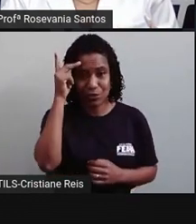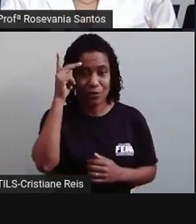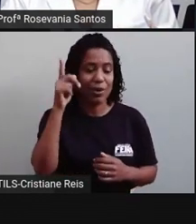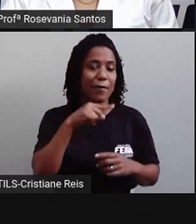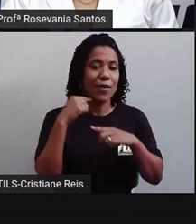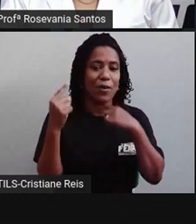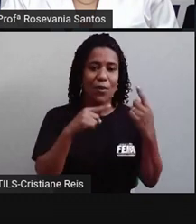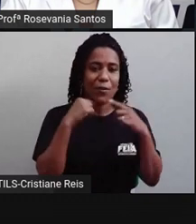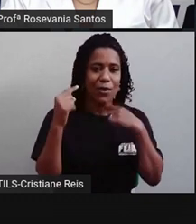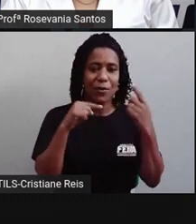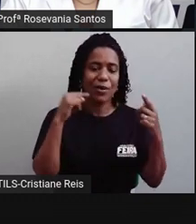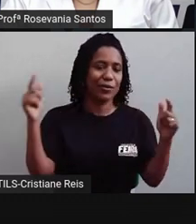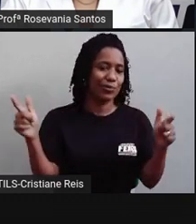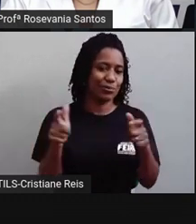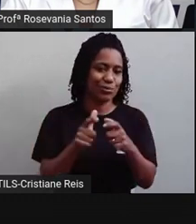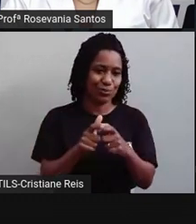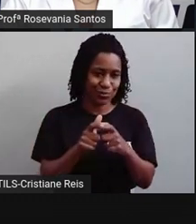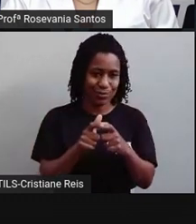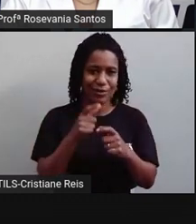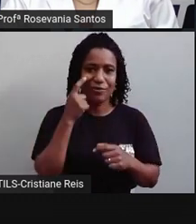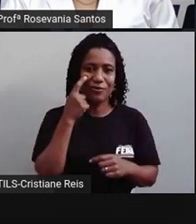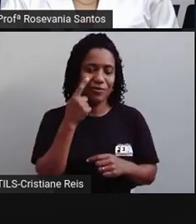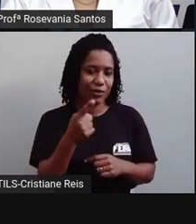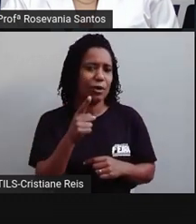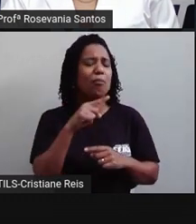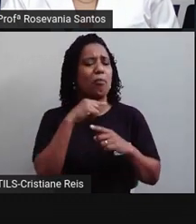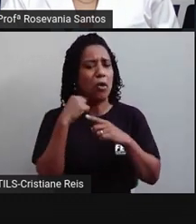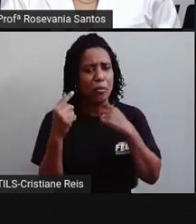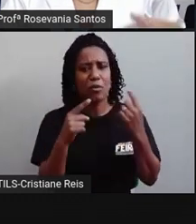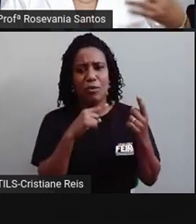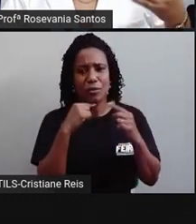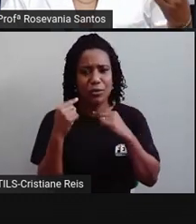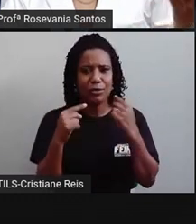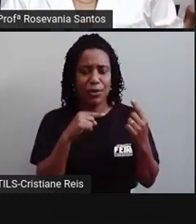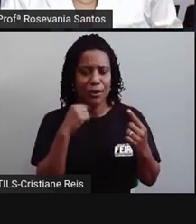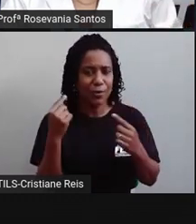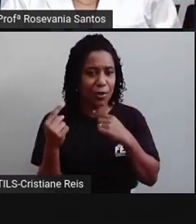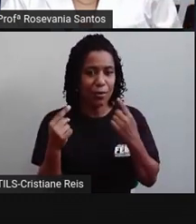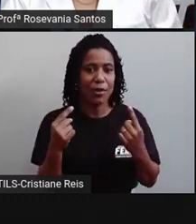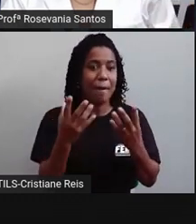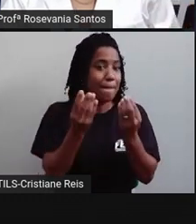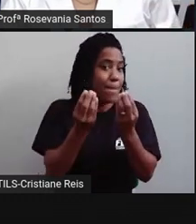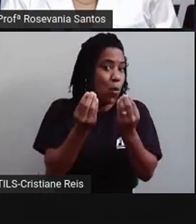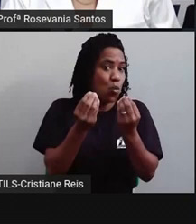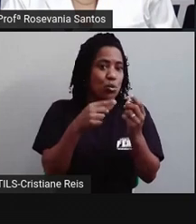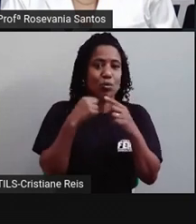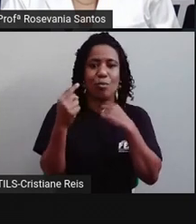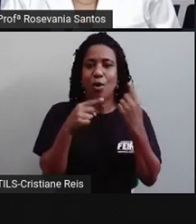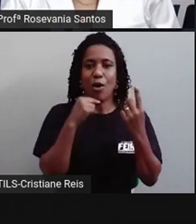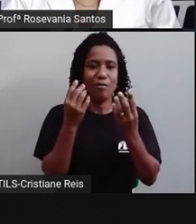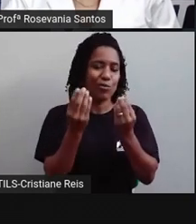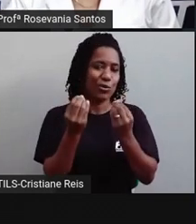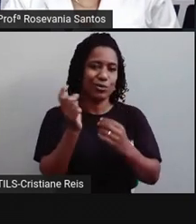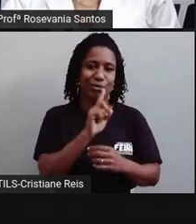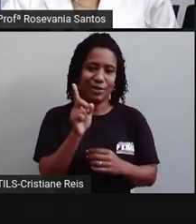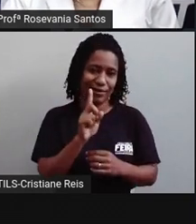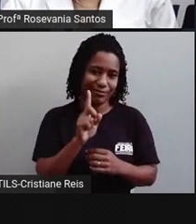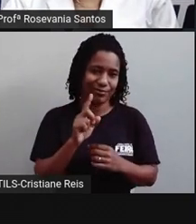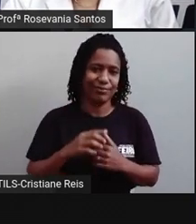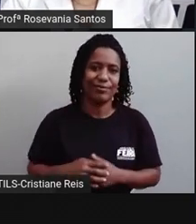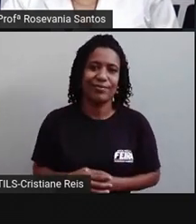estavam morrendo. Então, a gente percebe que houve mortes, teve um aumento, mas não foi um aumento tão expressivo assim, né.